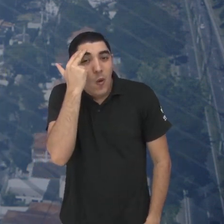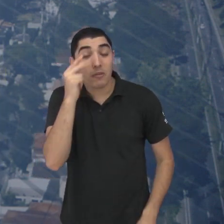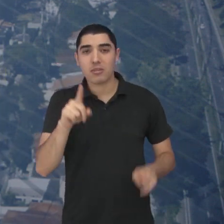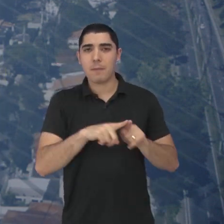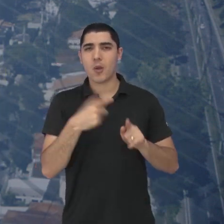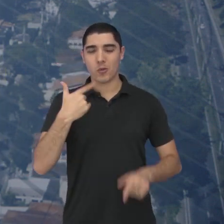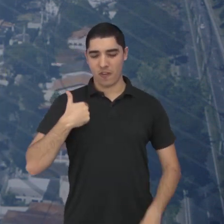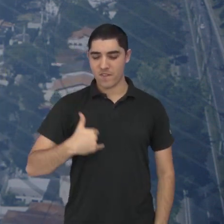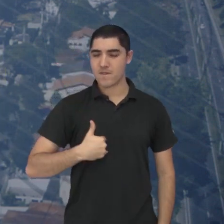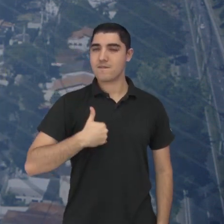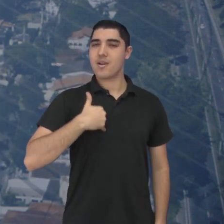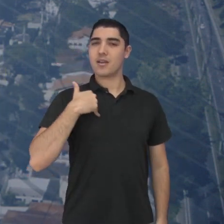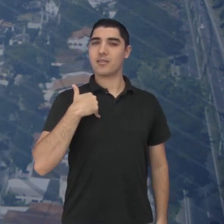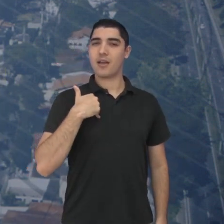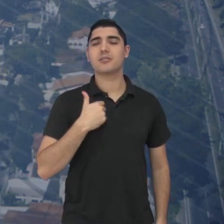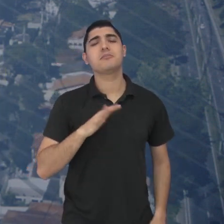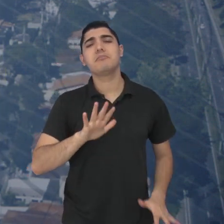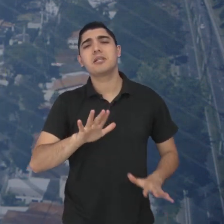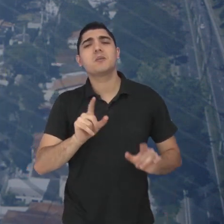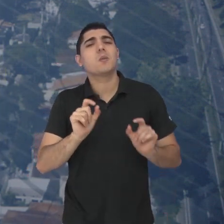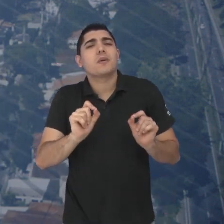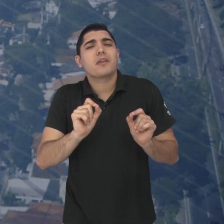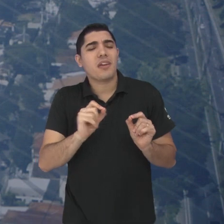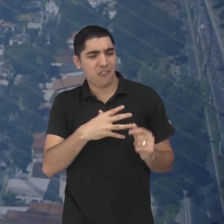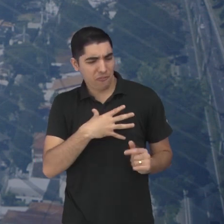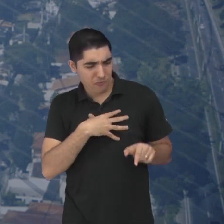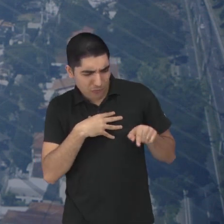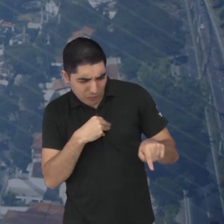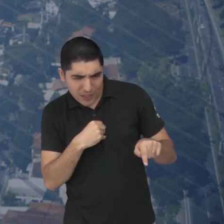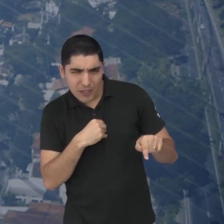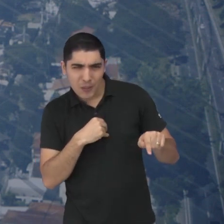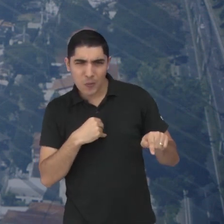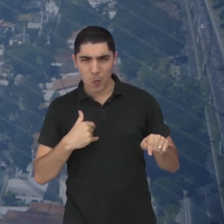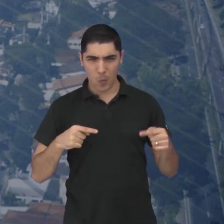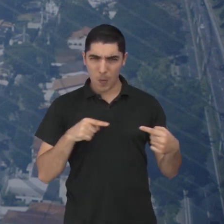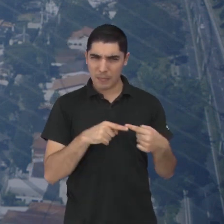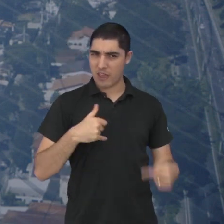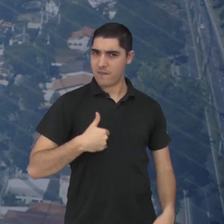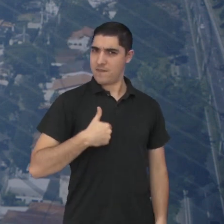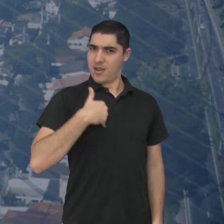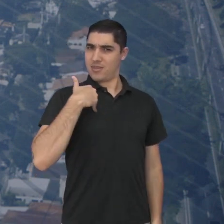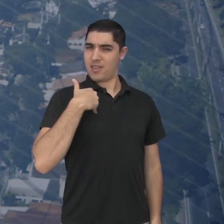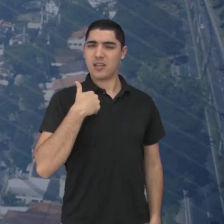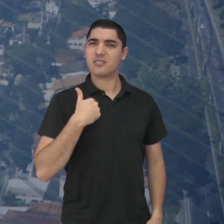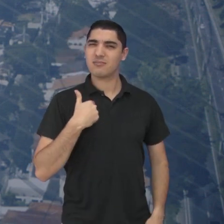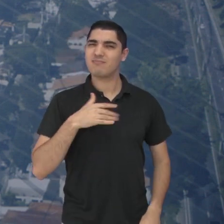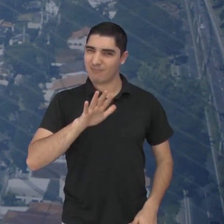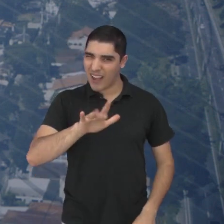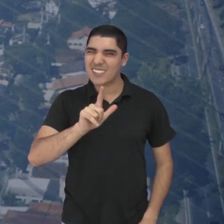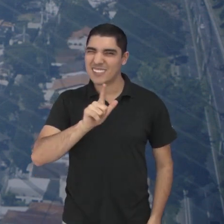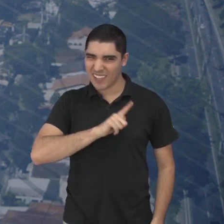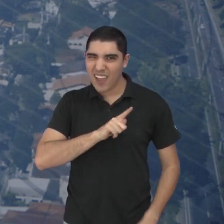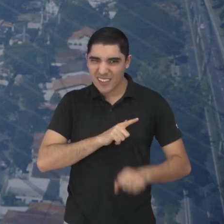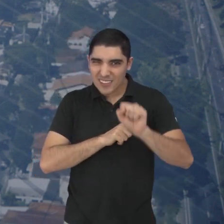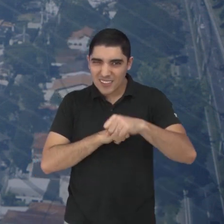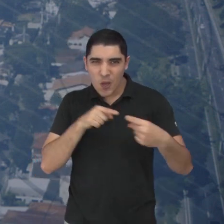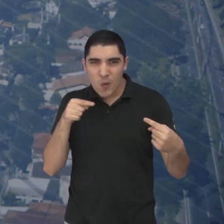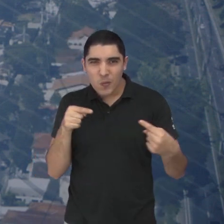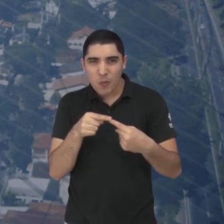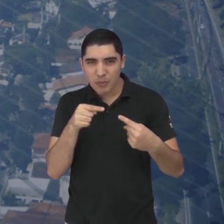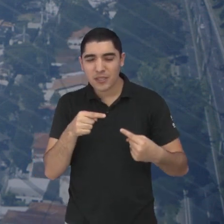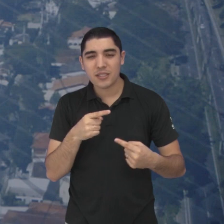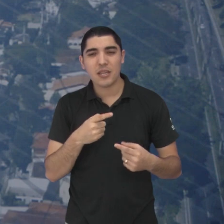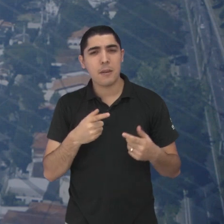distante, né, nossa, mas o que que, né, ter filho tem a ver com vaidade, porque é doação o tempo todo? Mas tem sim, né, tem muito a ver com isso.